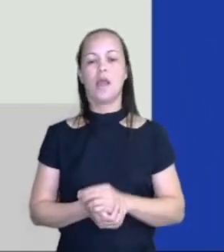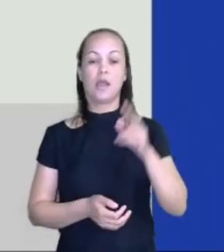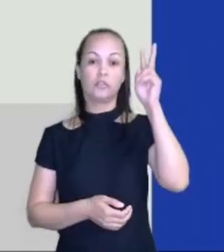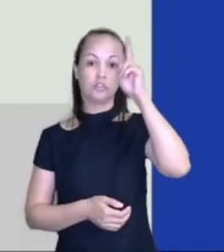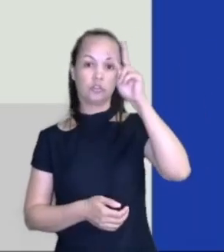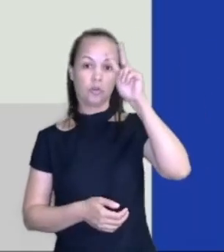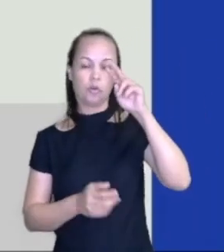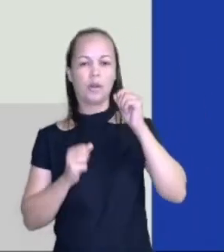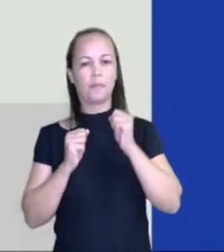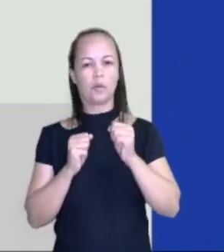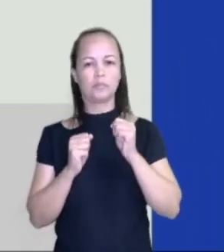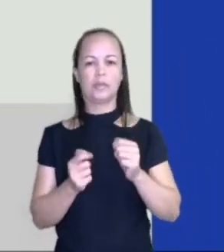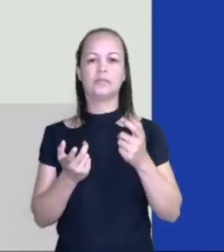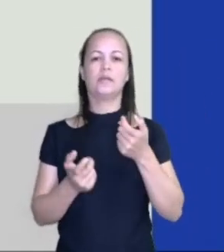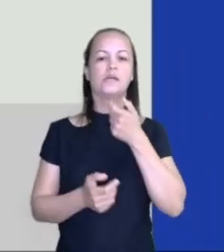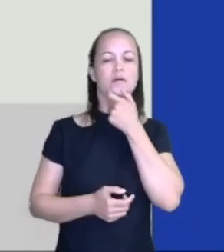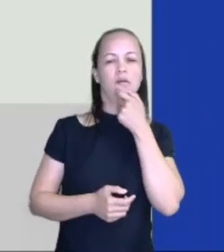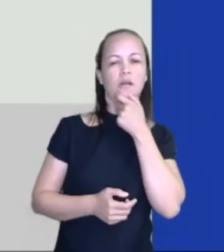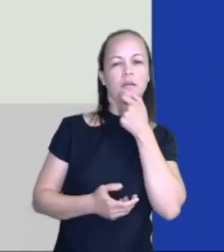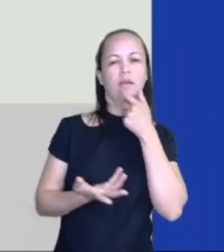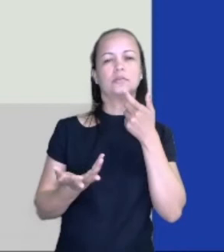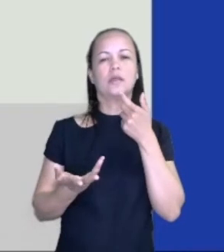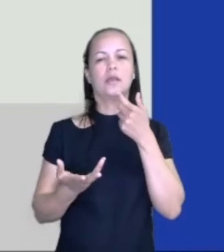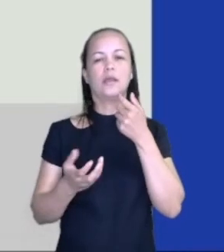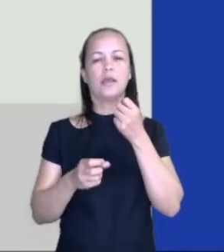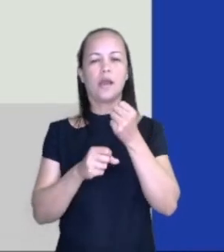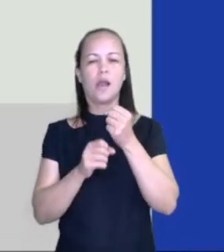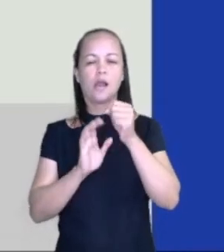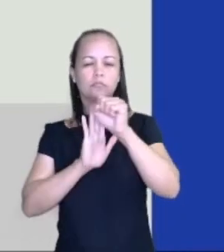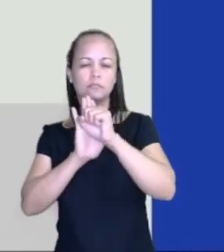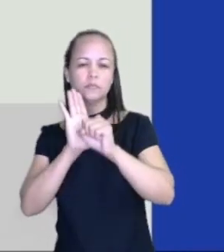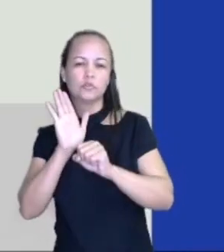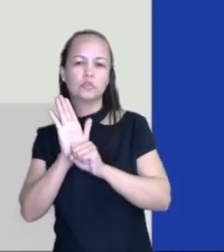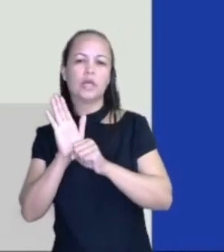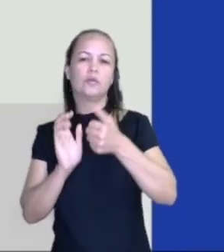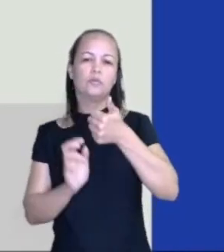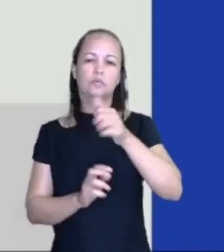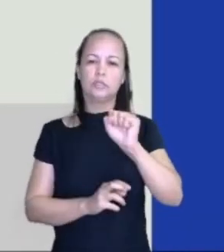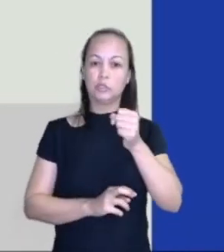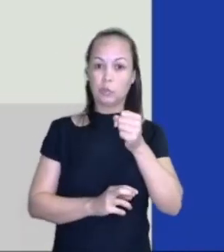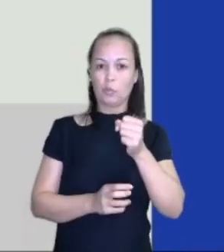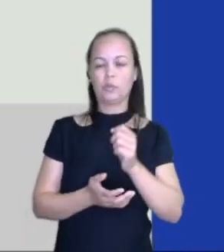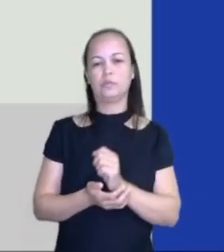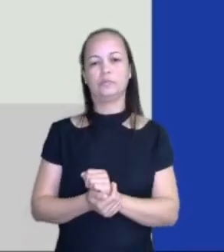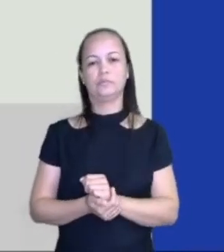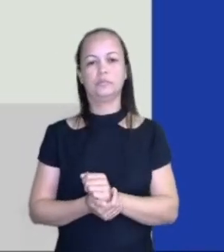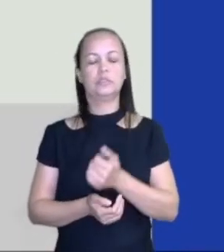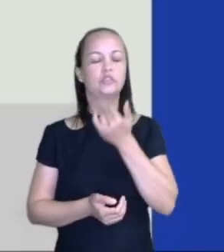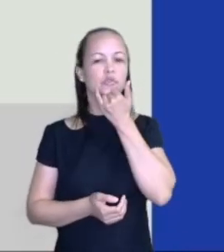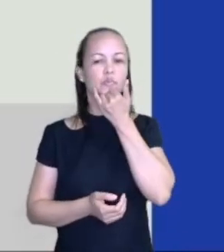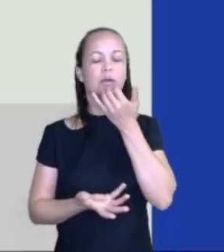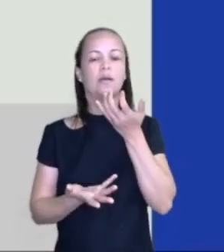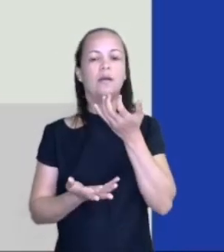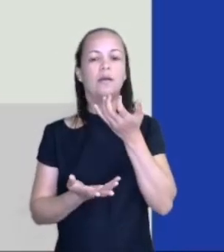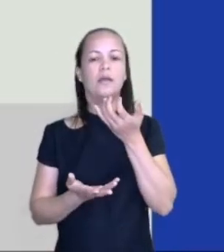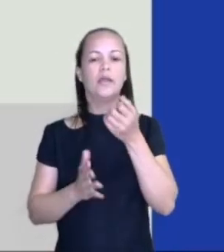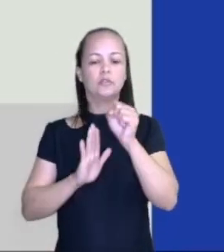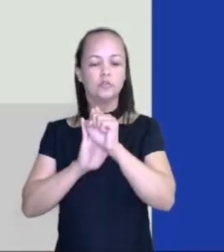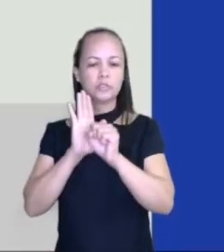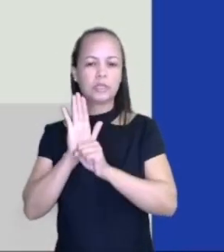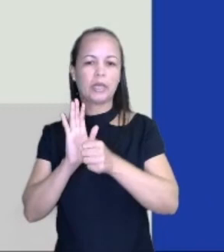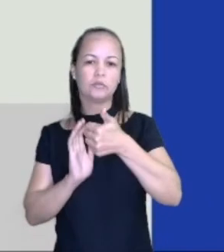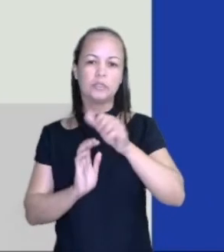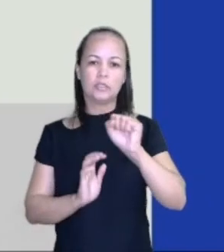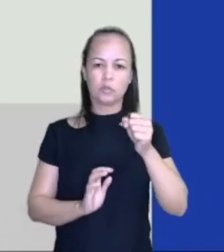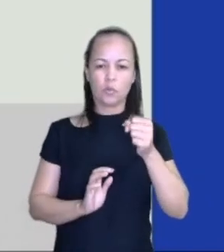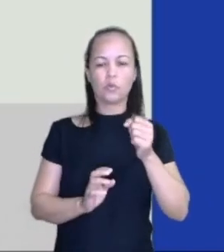tanto na Inglaterra, enfim, no século XVIII, desculpa, XVII, ou no Rio